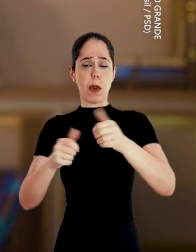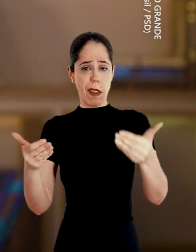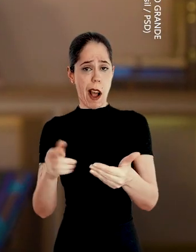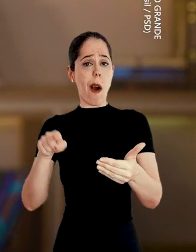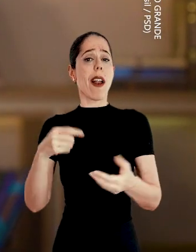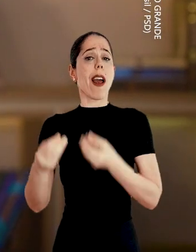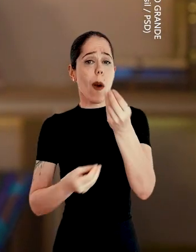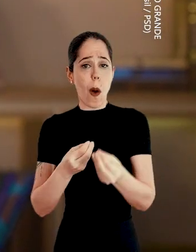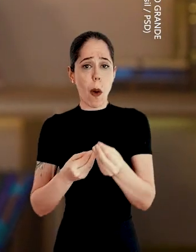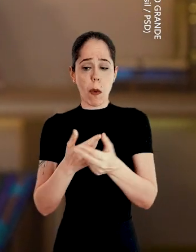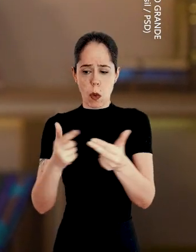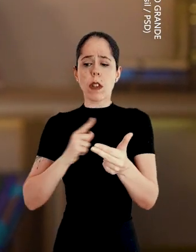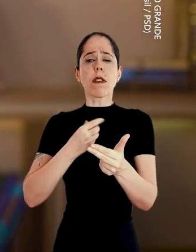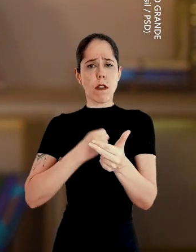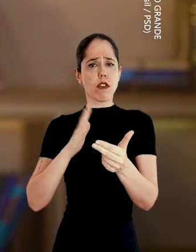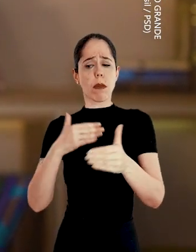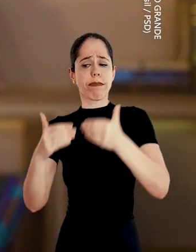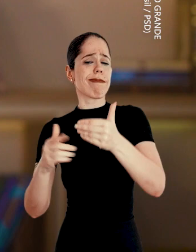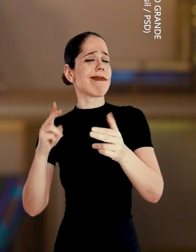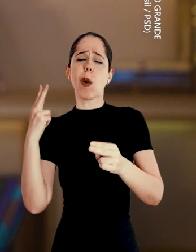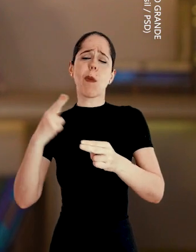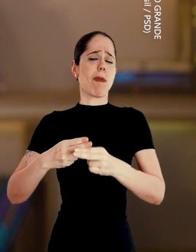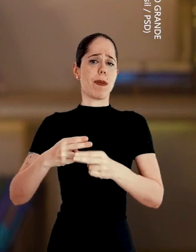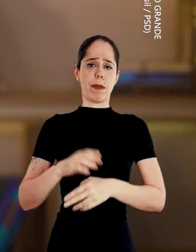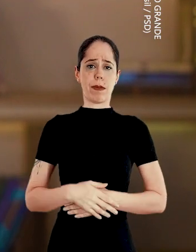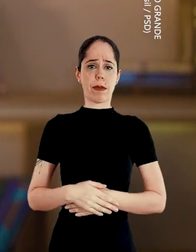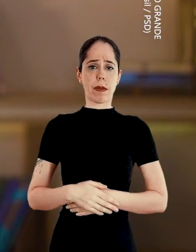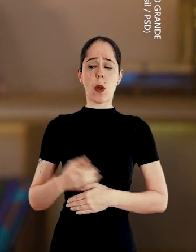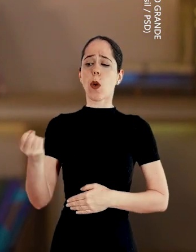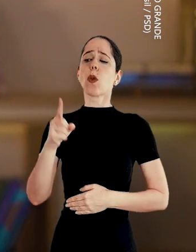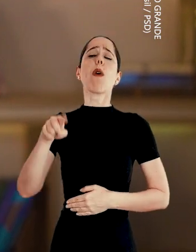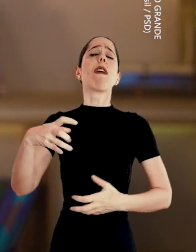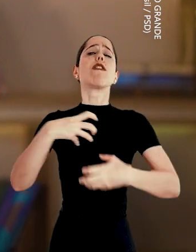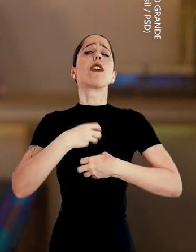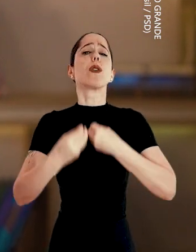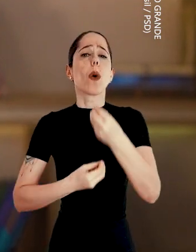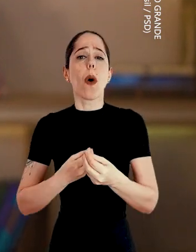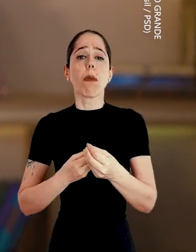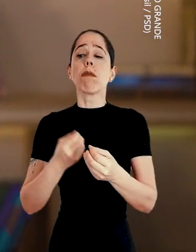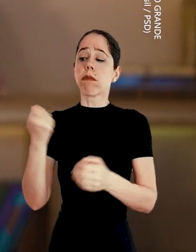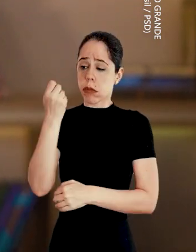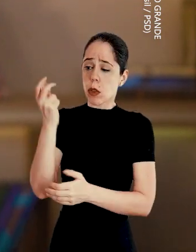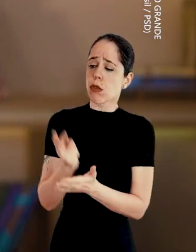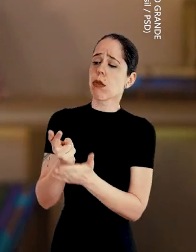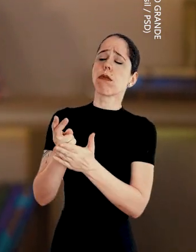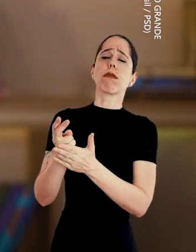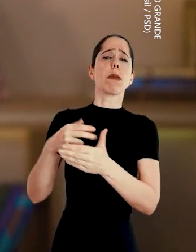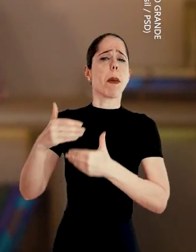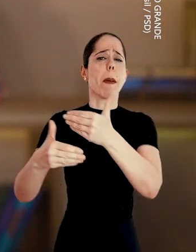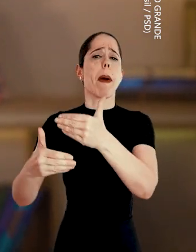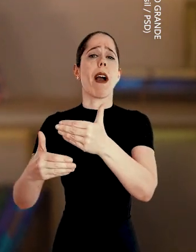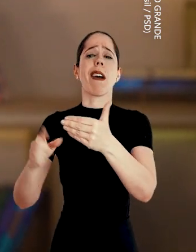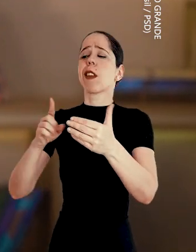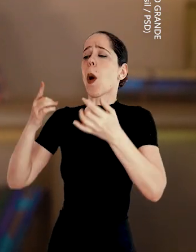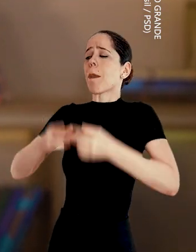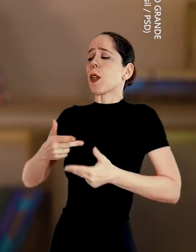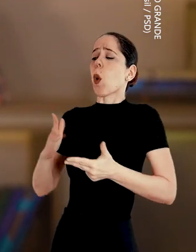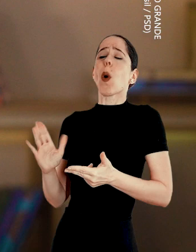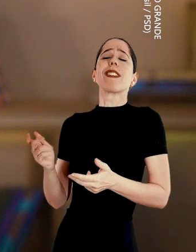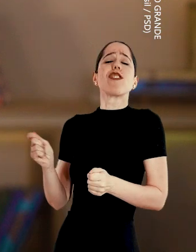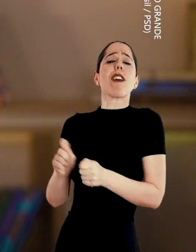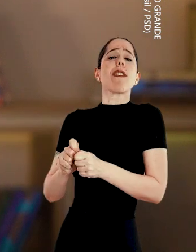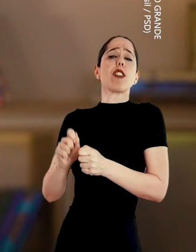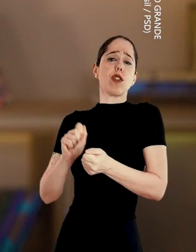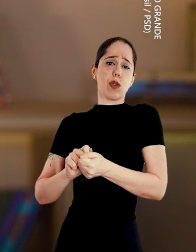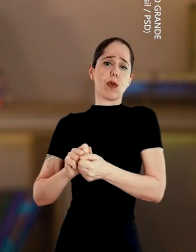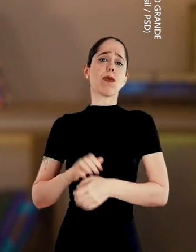mudança agora É não interromper o que está andando O novo É manter o Rio Grande em frente Sem abandonar o que a gente